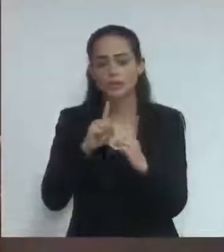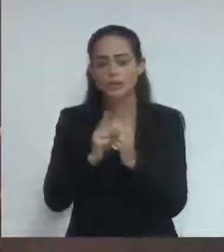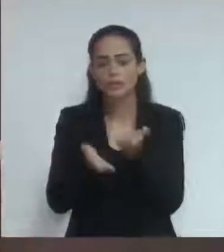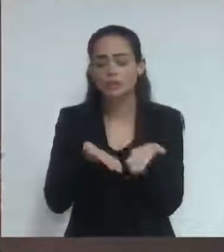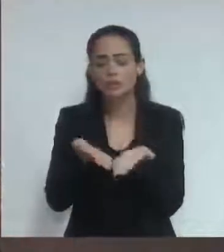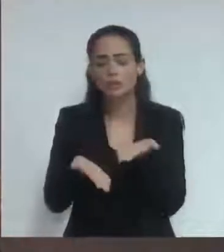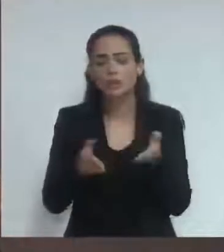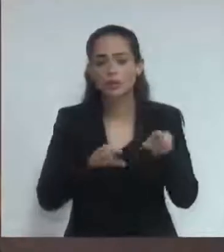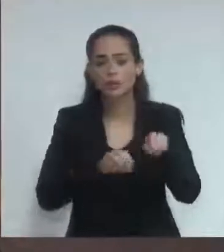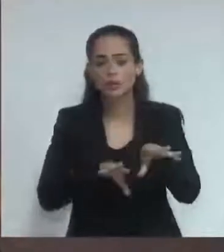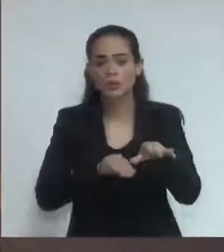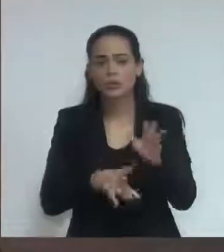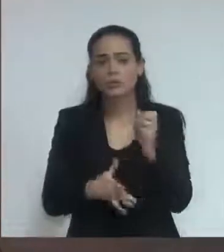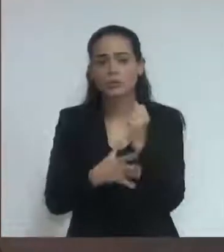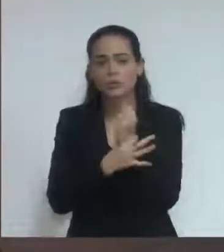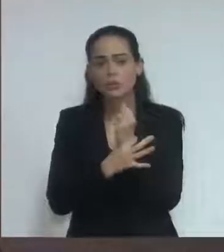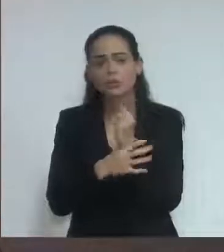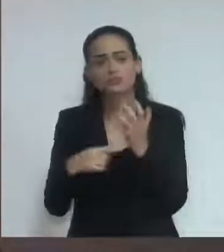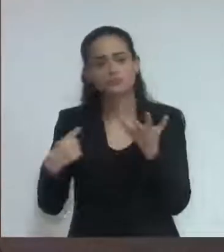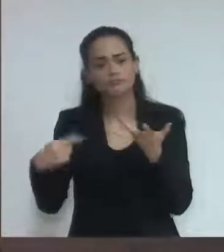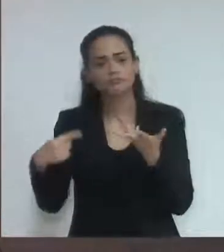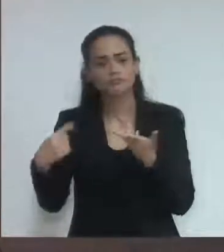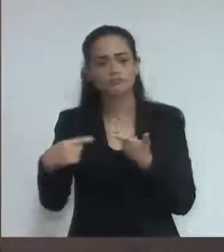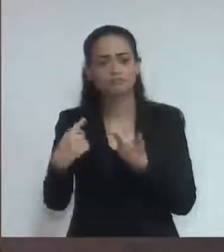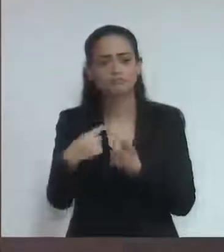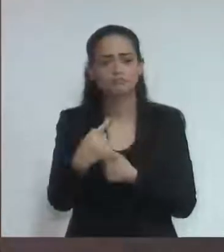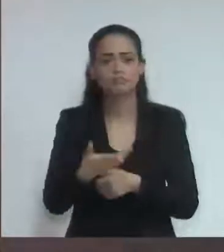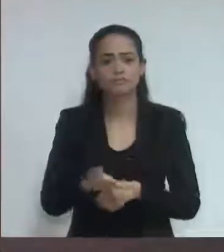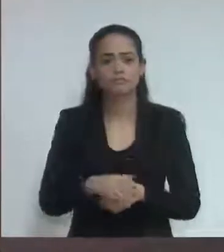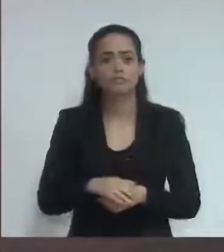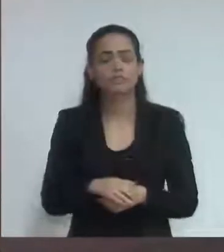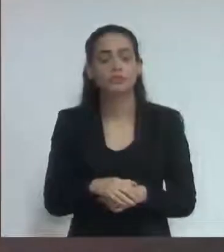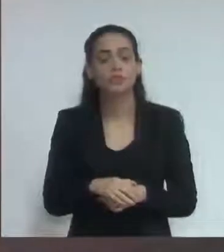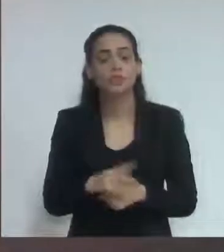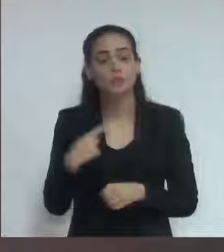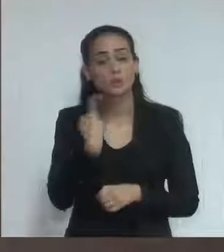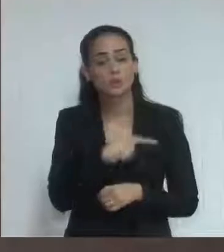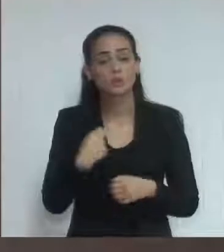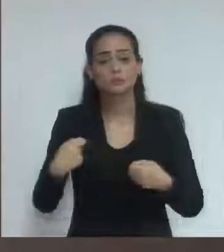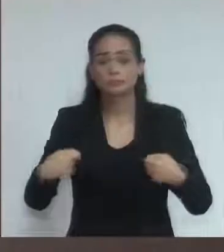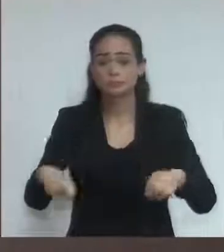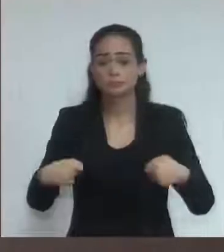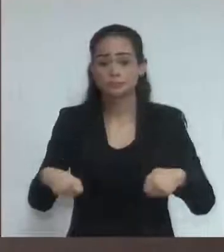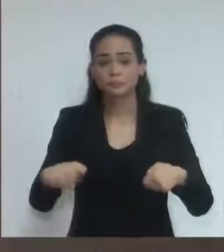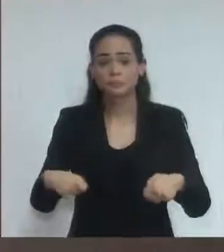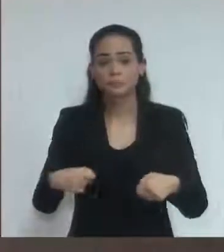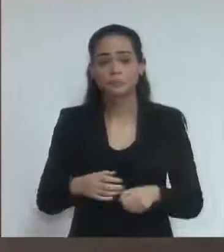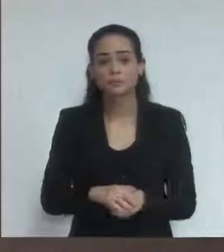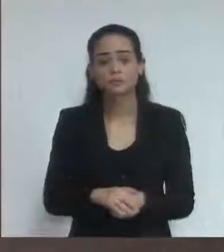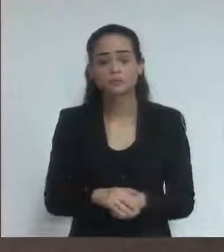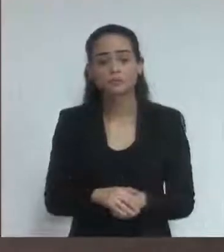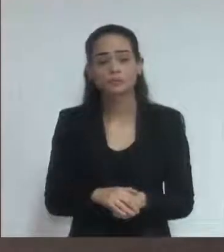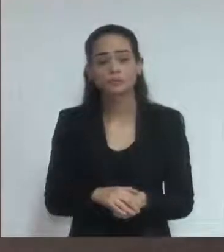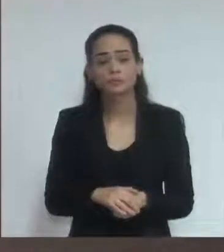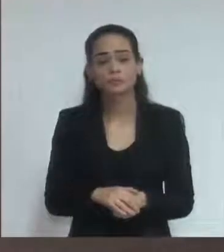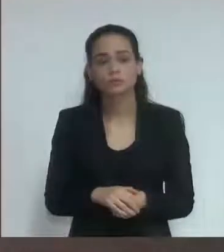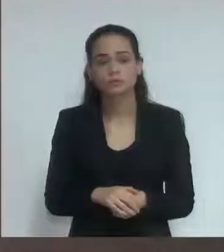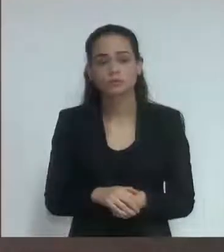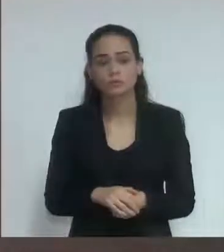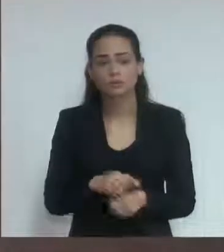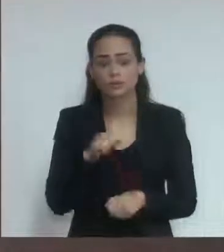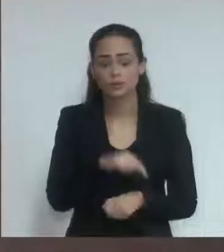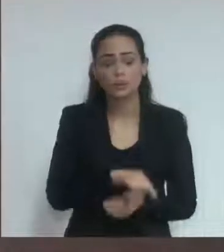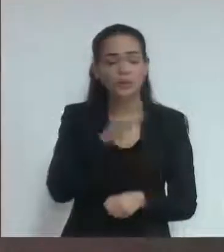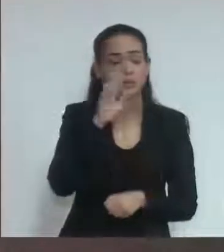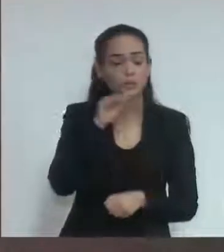educação, segurança e assim por diante. Mas nós precisamos fazer de uma forma que os bons não paguem